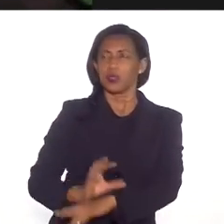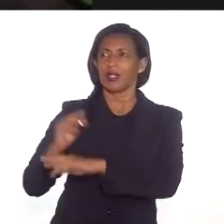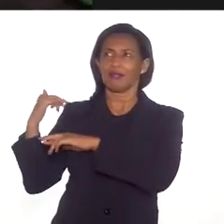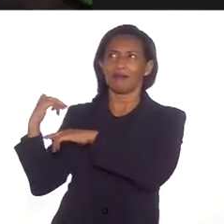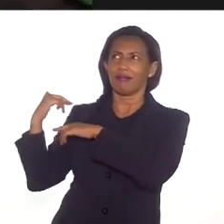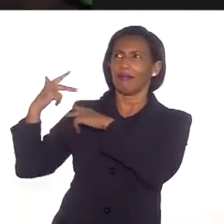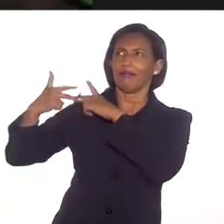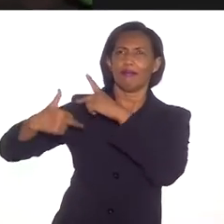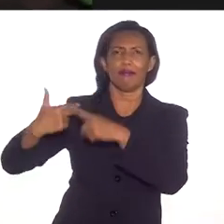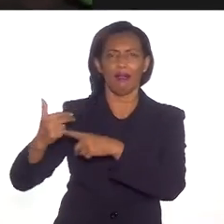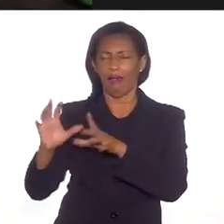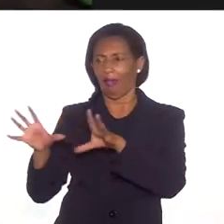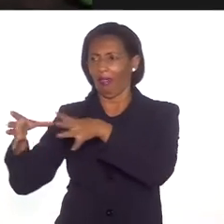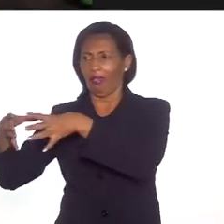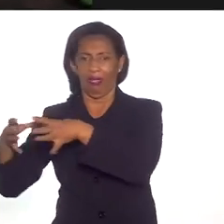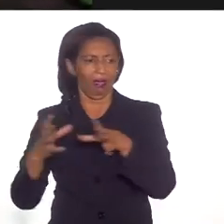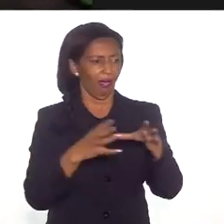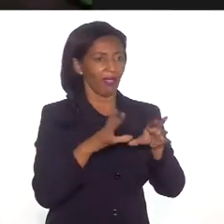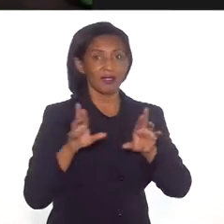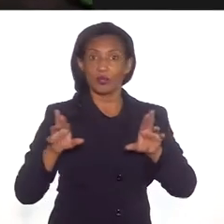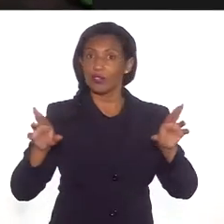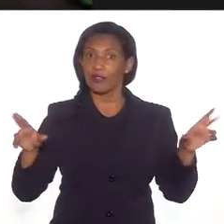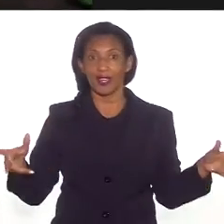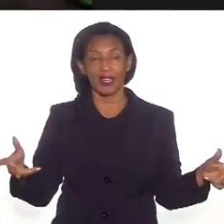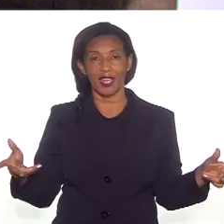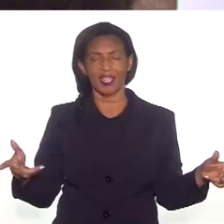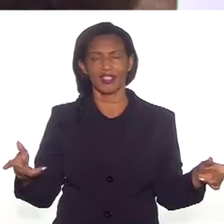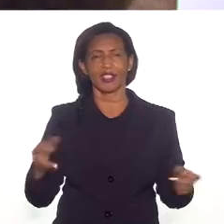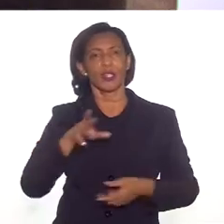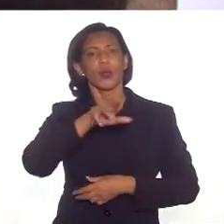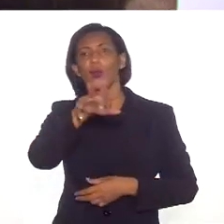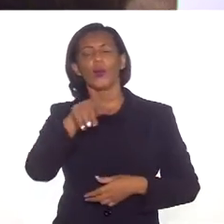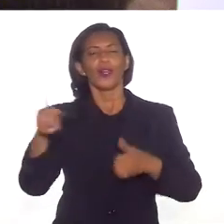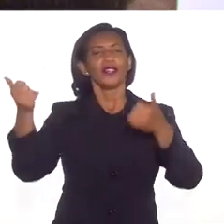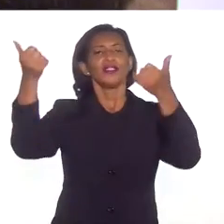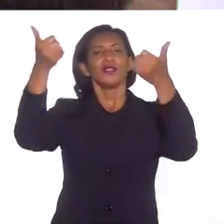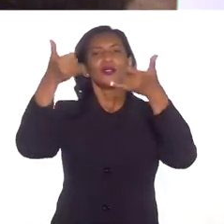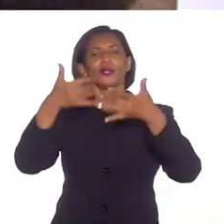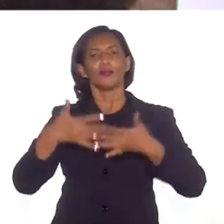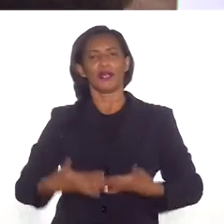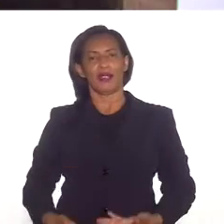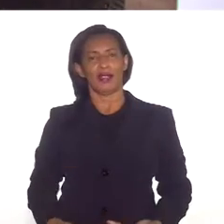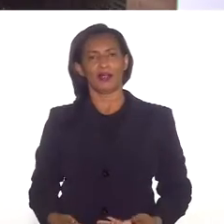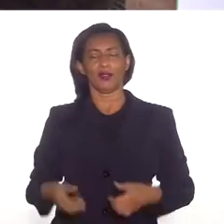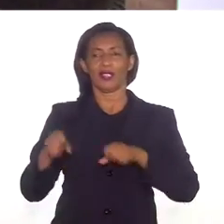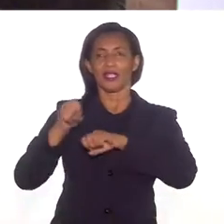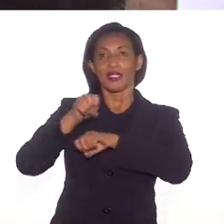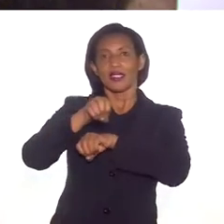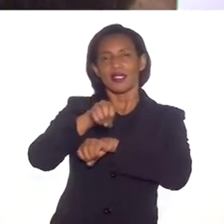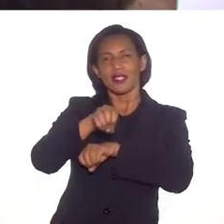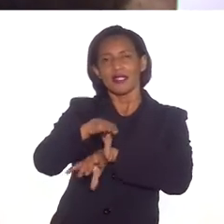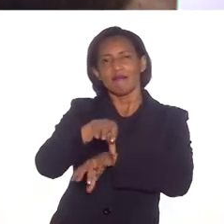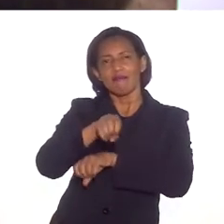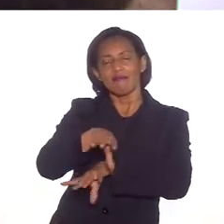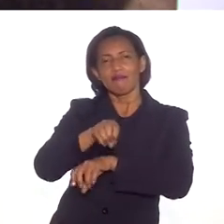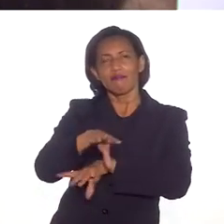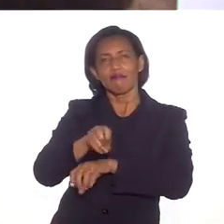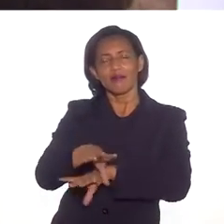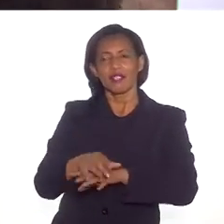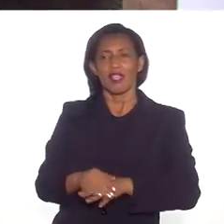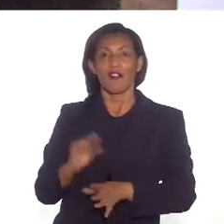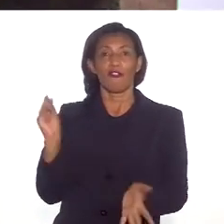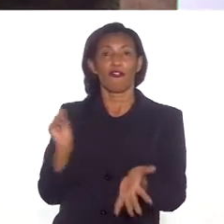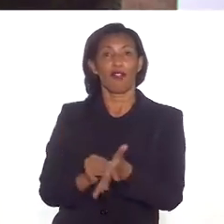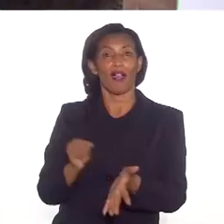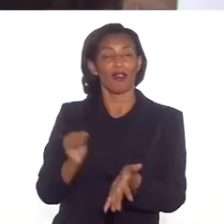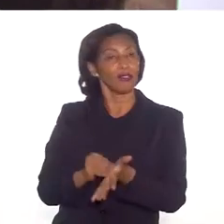totalmente diferente uma da outra. Isso não é explicado. Essa educação sobre os povos indígenas